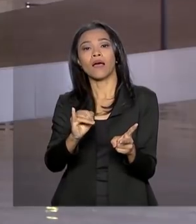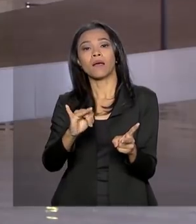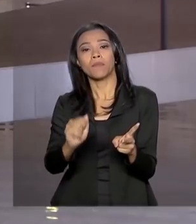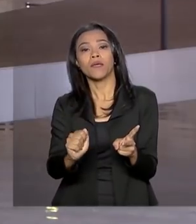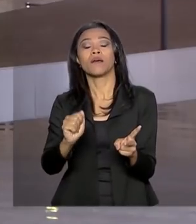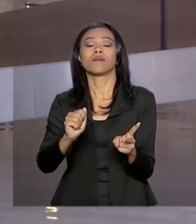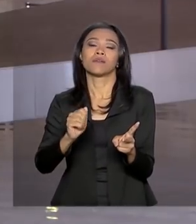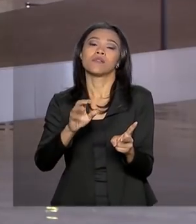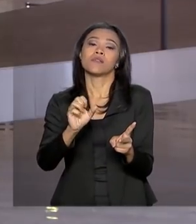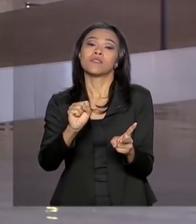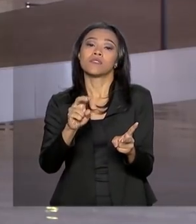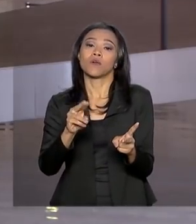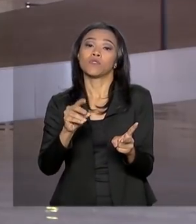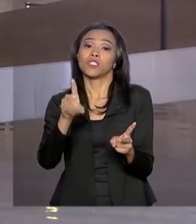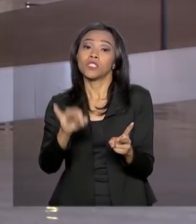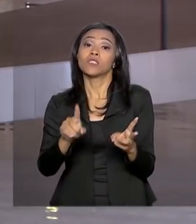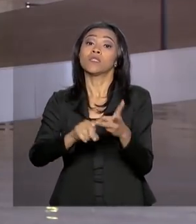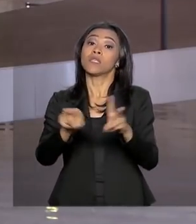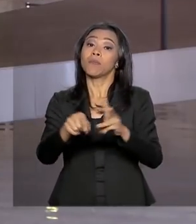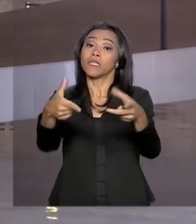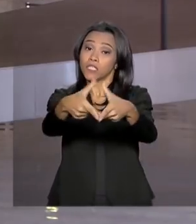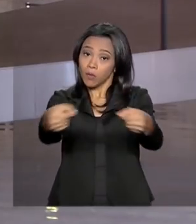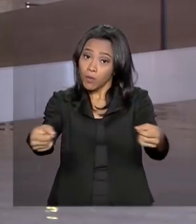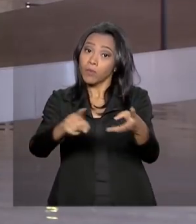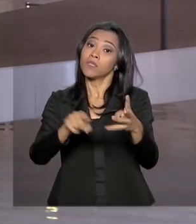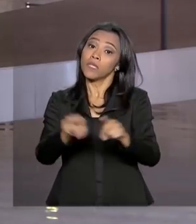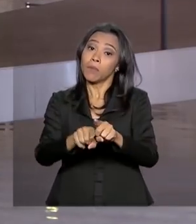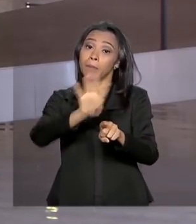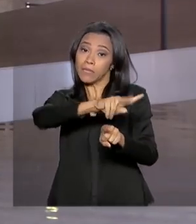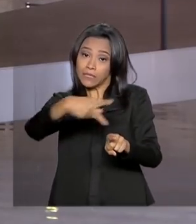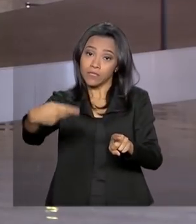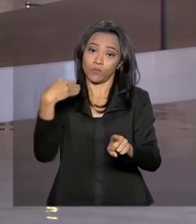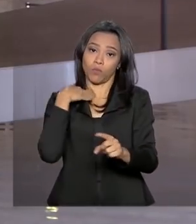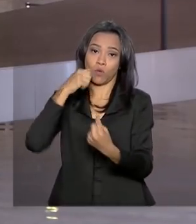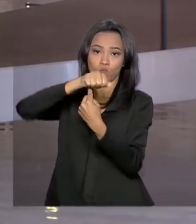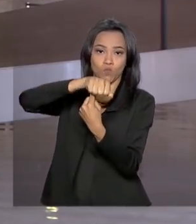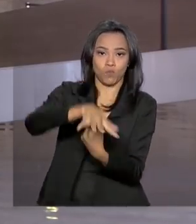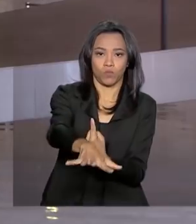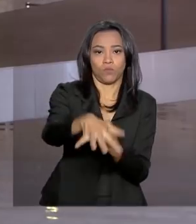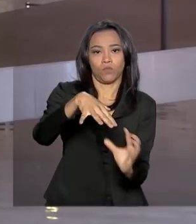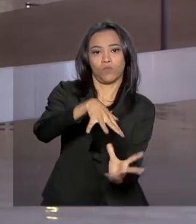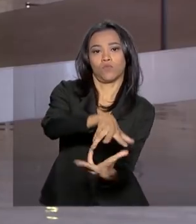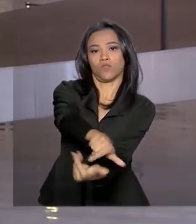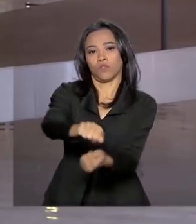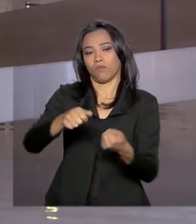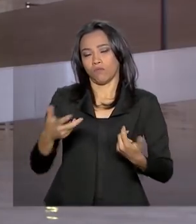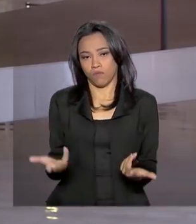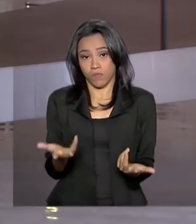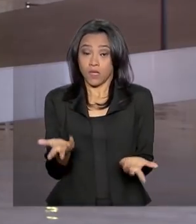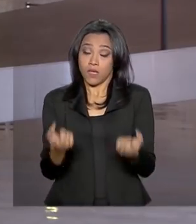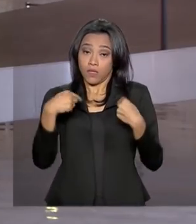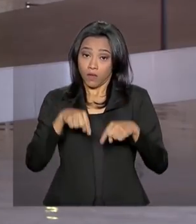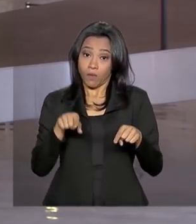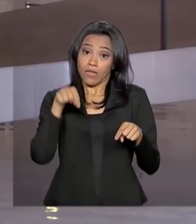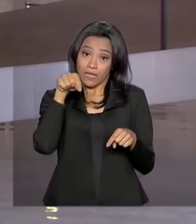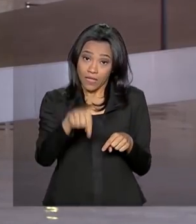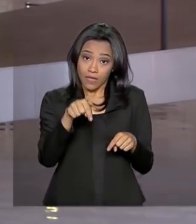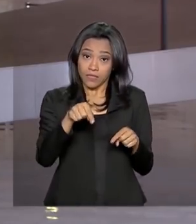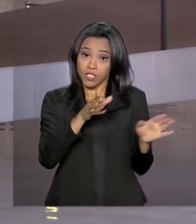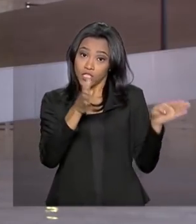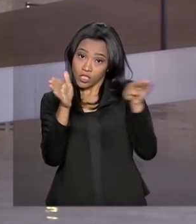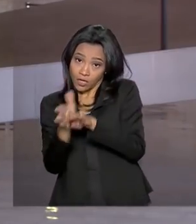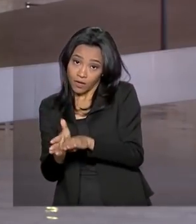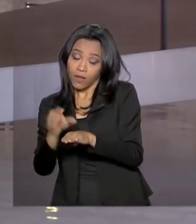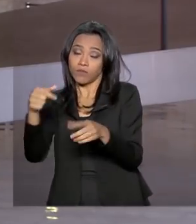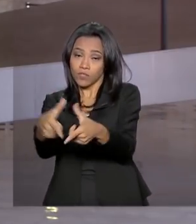Japão e também com o presidente do Banco Mundial. A previsão de chegada do presidente Jair Bolsonaro ao Japão é